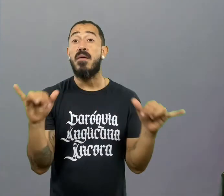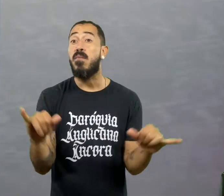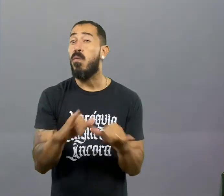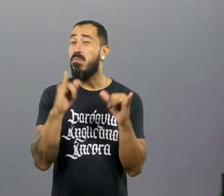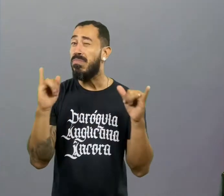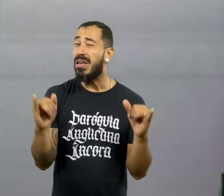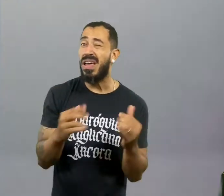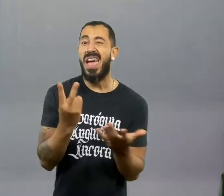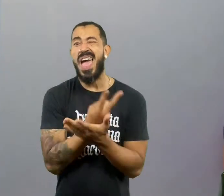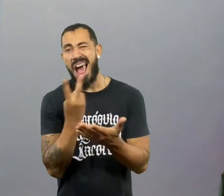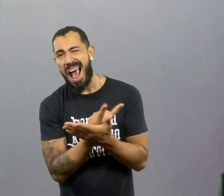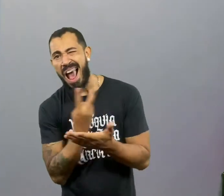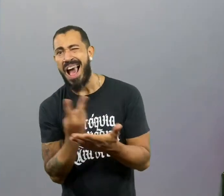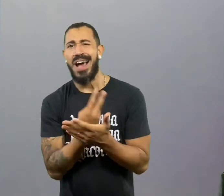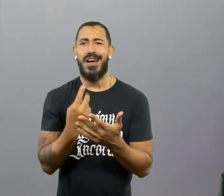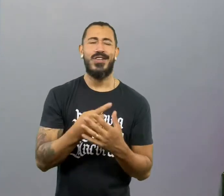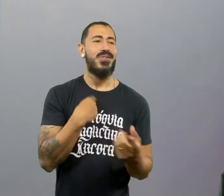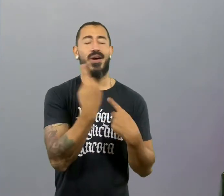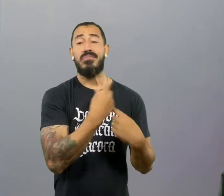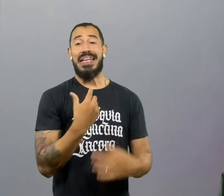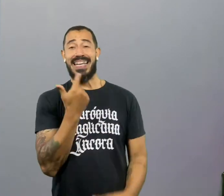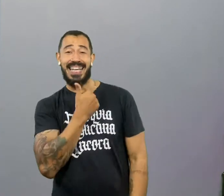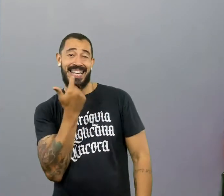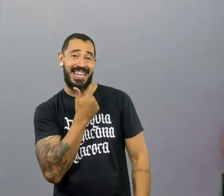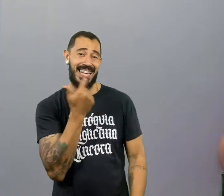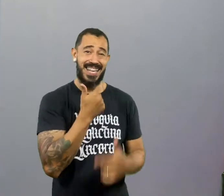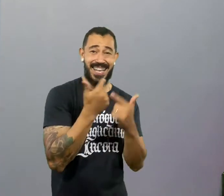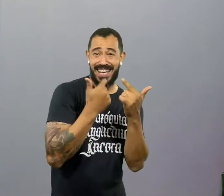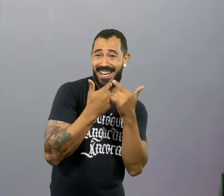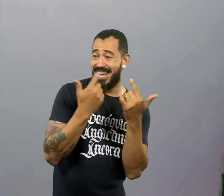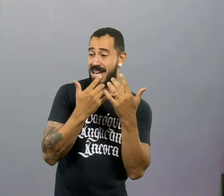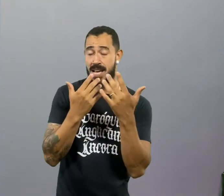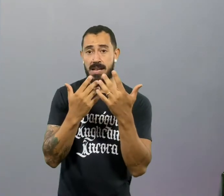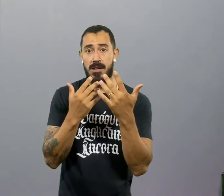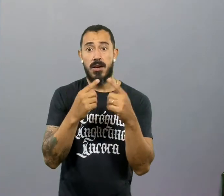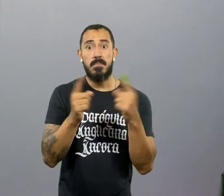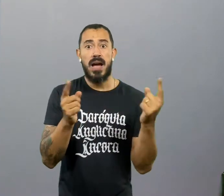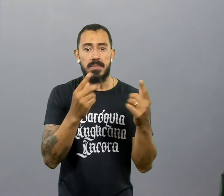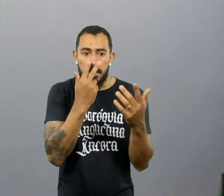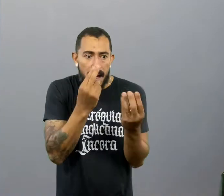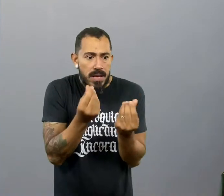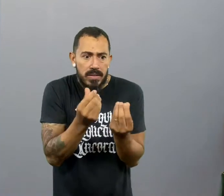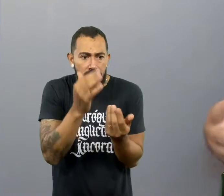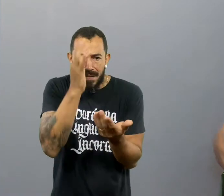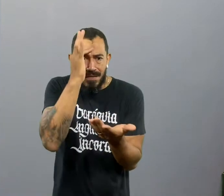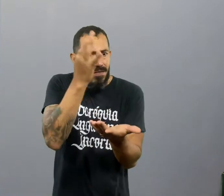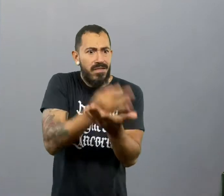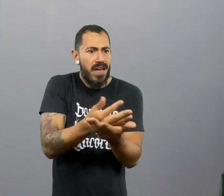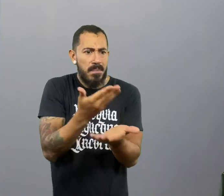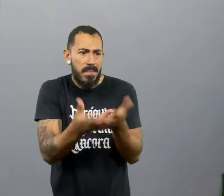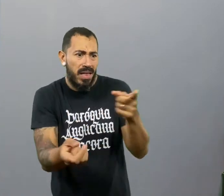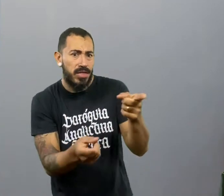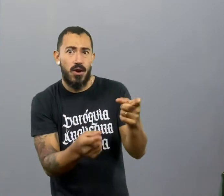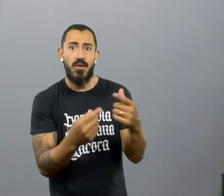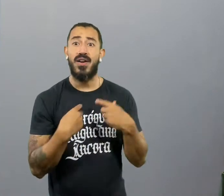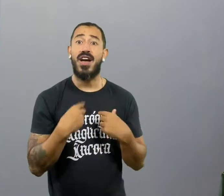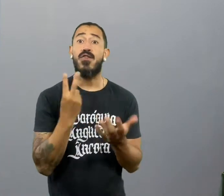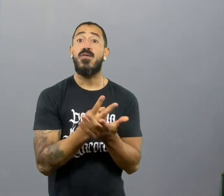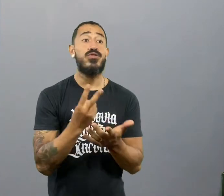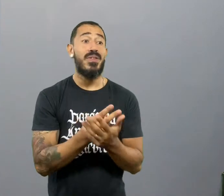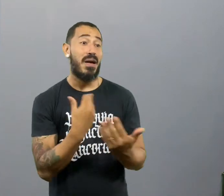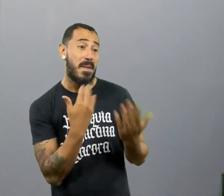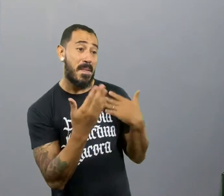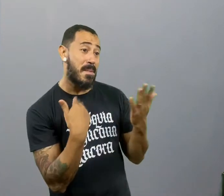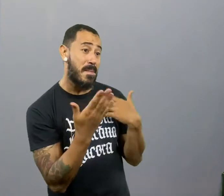E aí você fica compactuando com conversas que não conviz com a tua fé pela amizade? Não. Aí você tem que cessar e